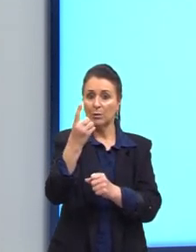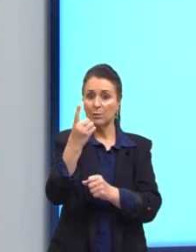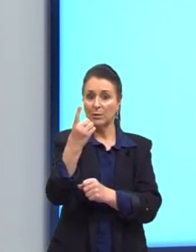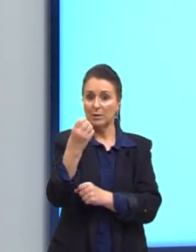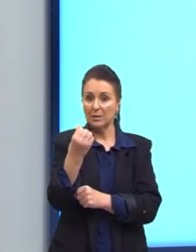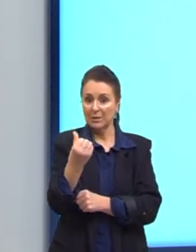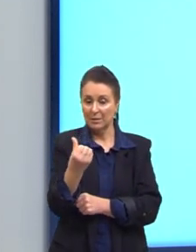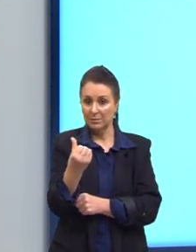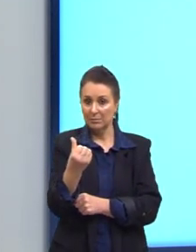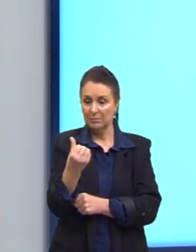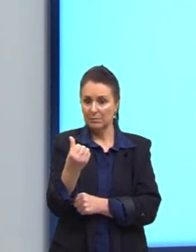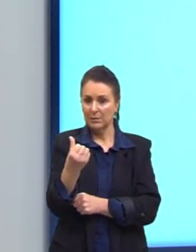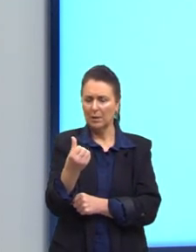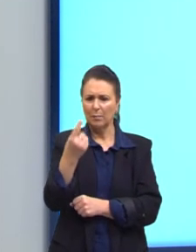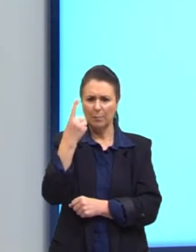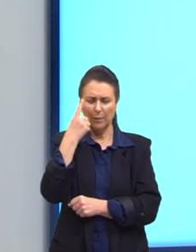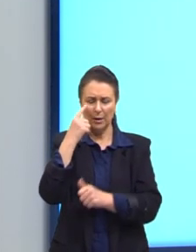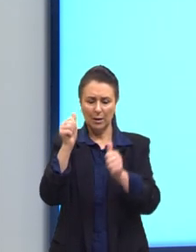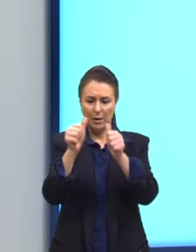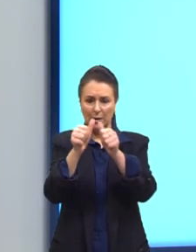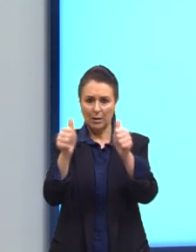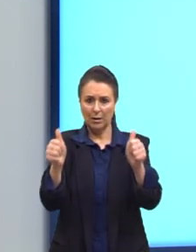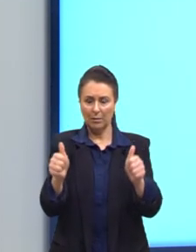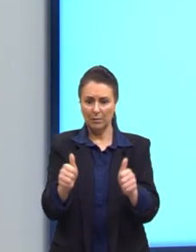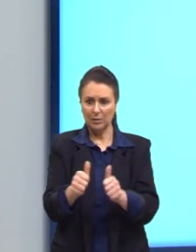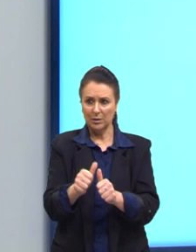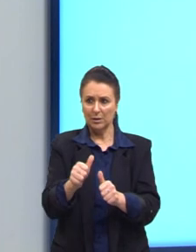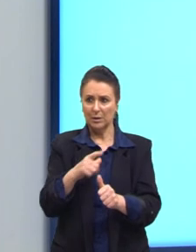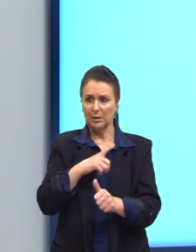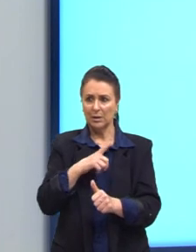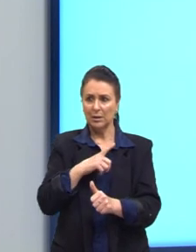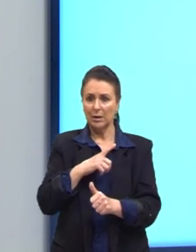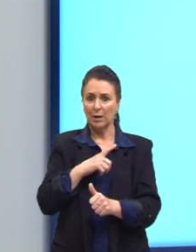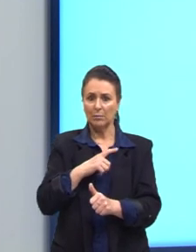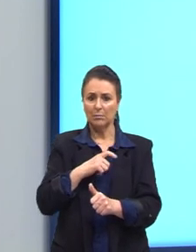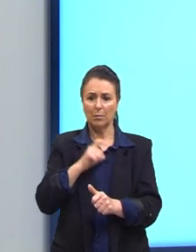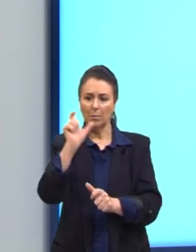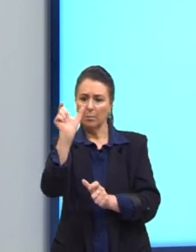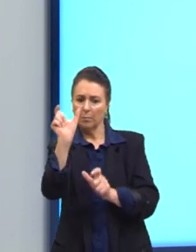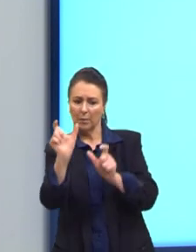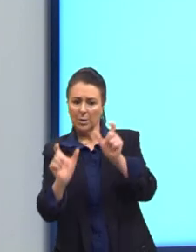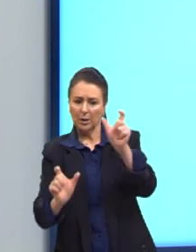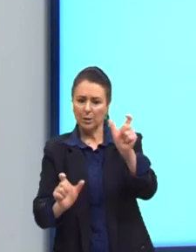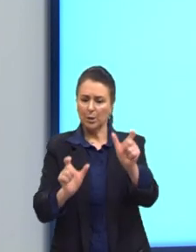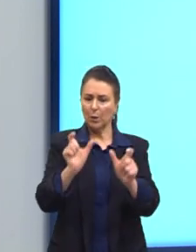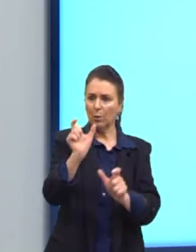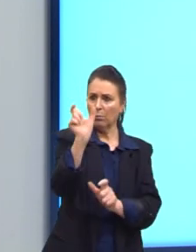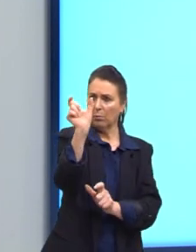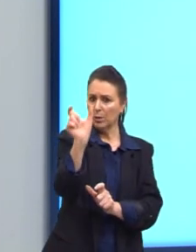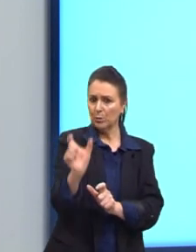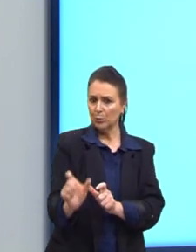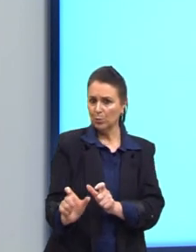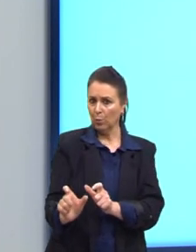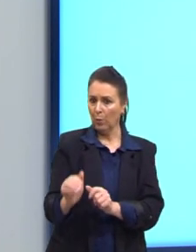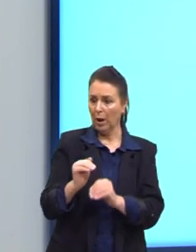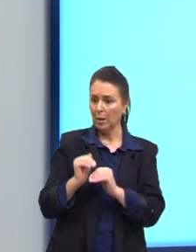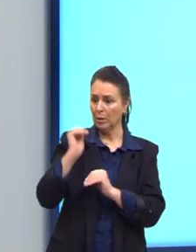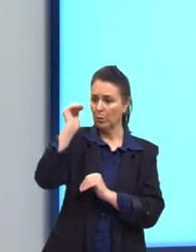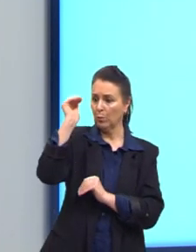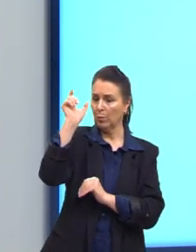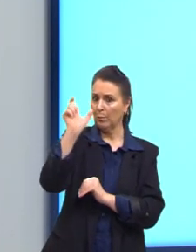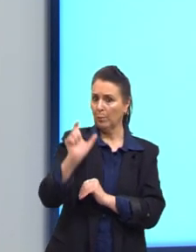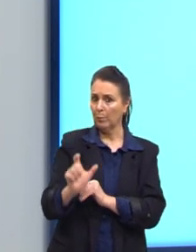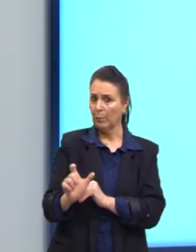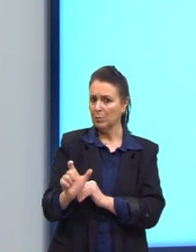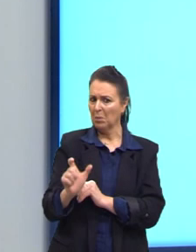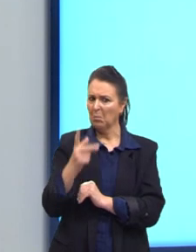tem, pensando em imagem, a imagem aqui de pessoas, tá? Tem uma pessoa maior e uma menorzinha